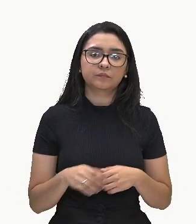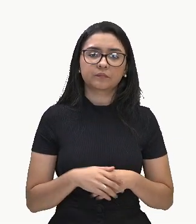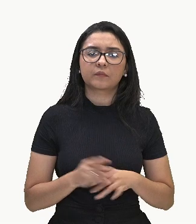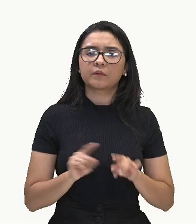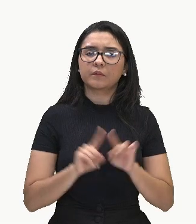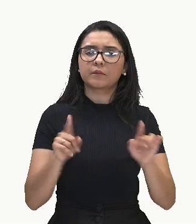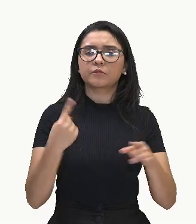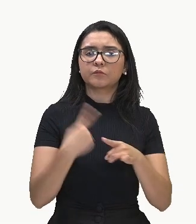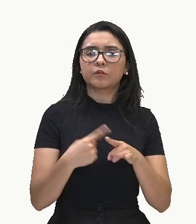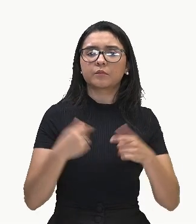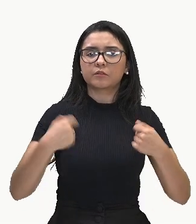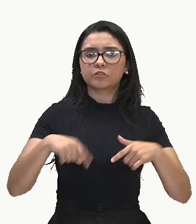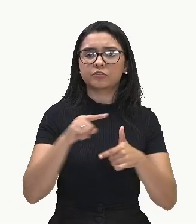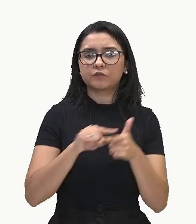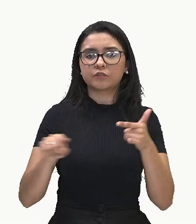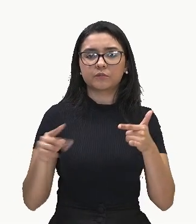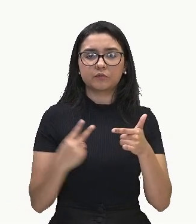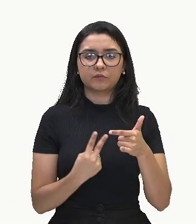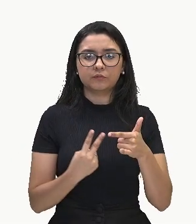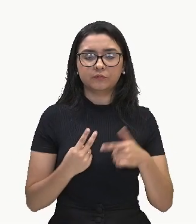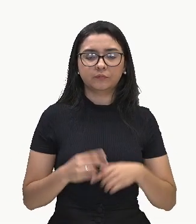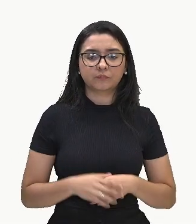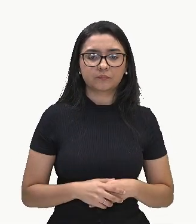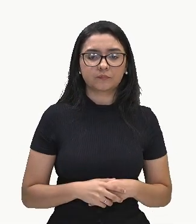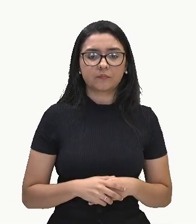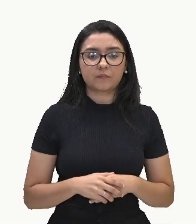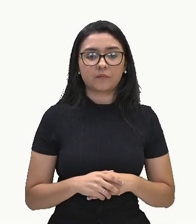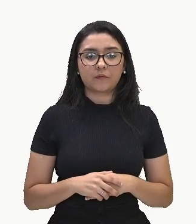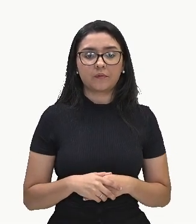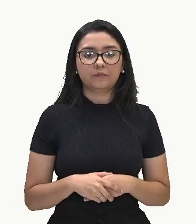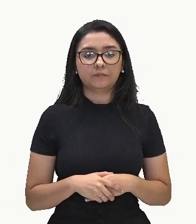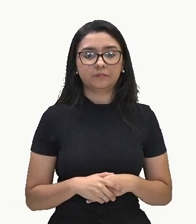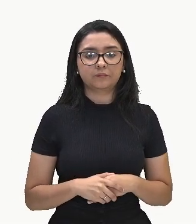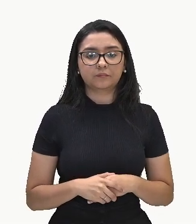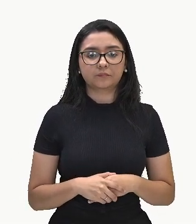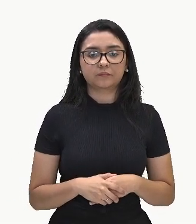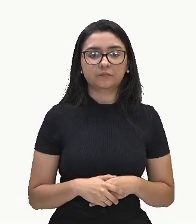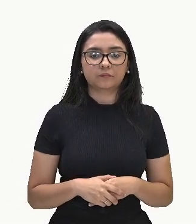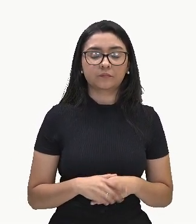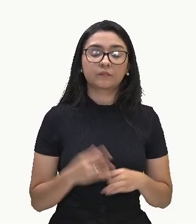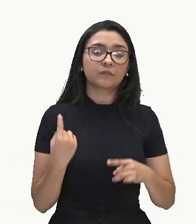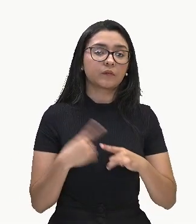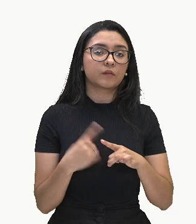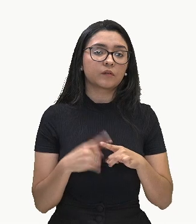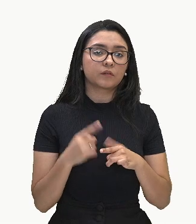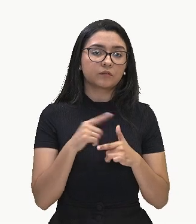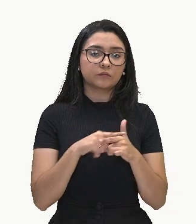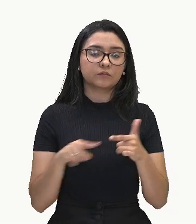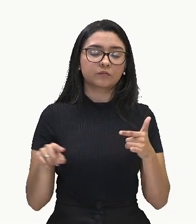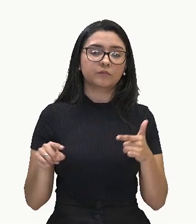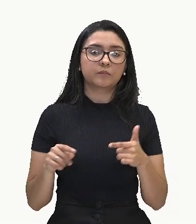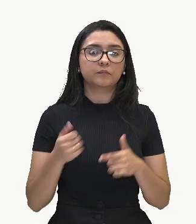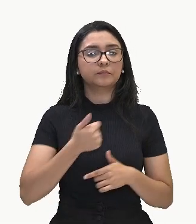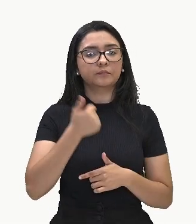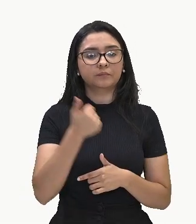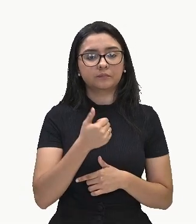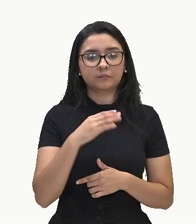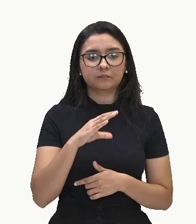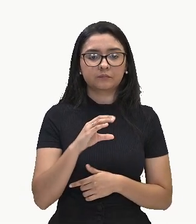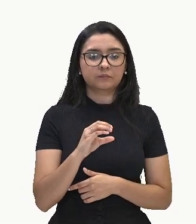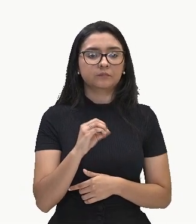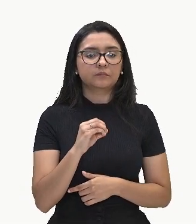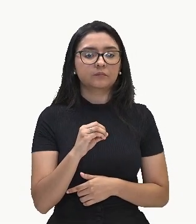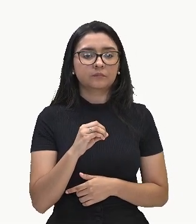que dividir por 2? Porque a gente vai dividir esses números pelo primeiro coeficiente